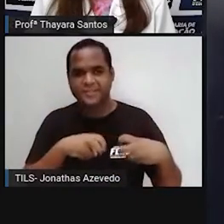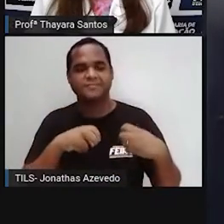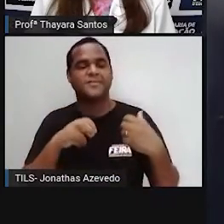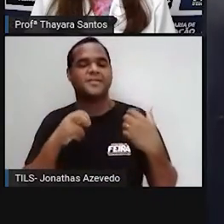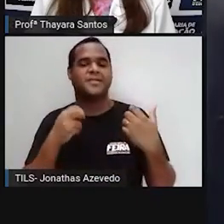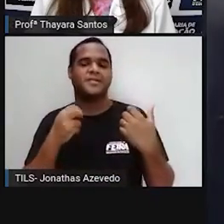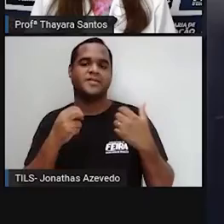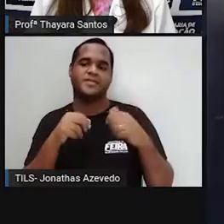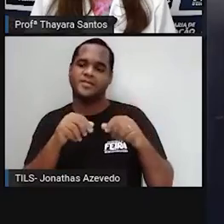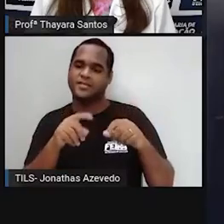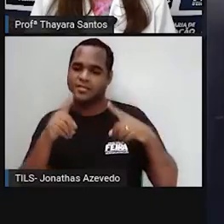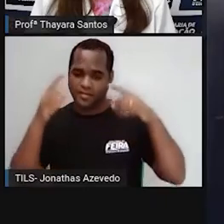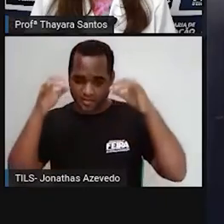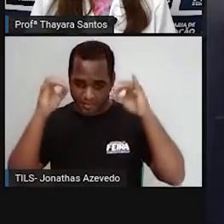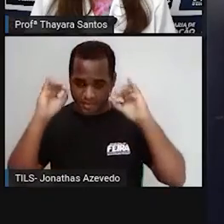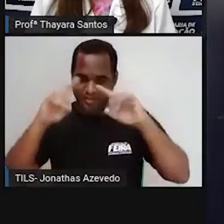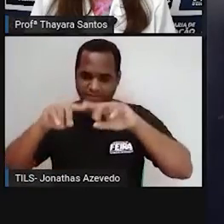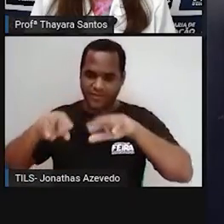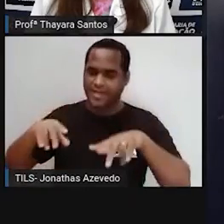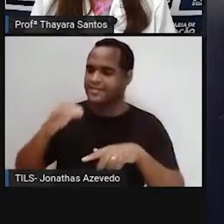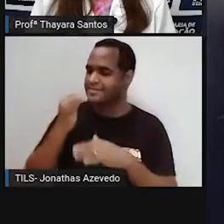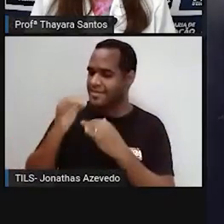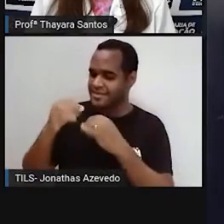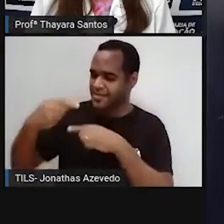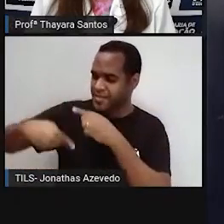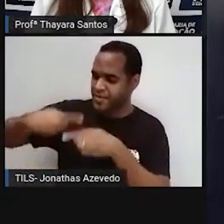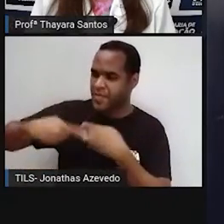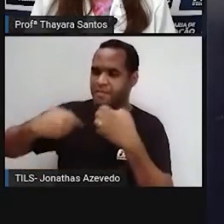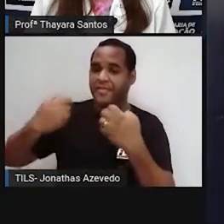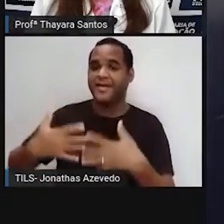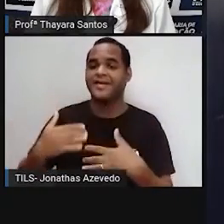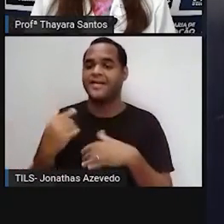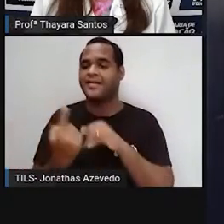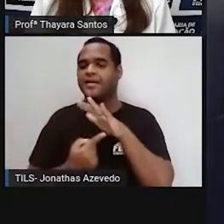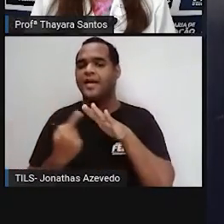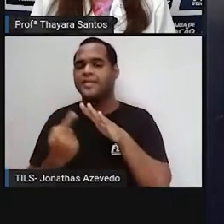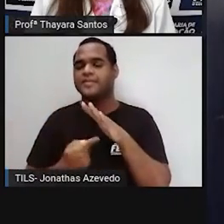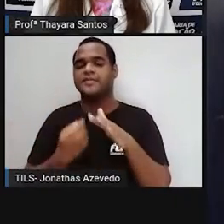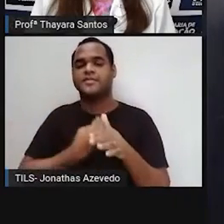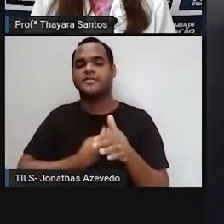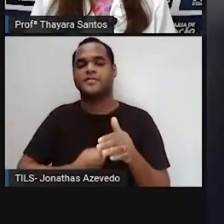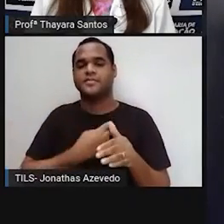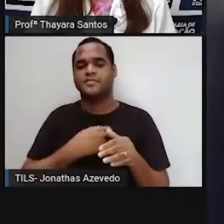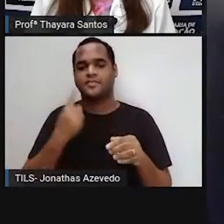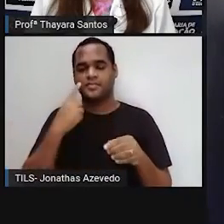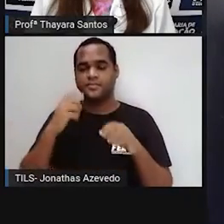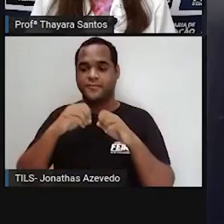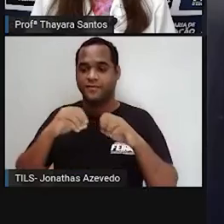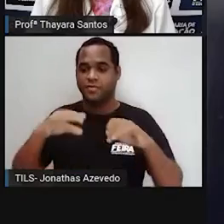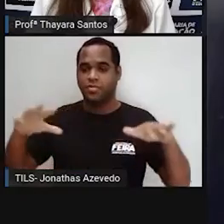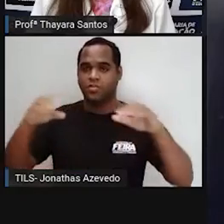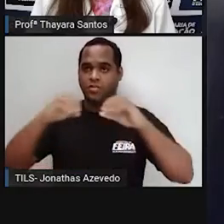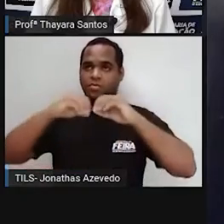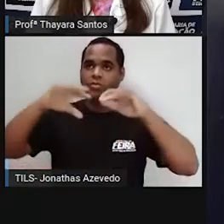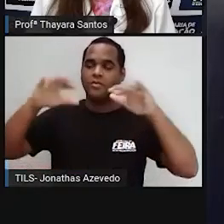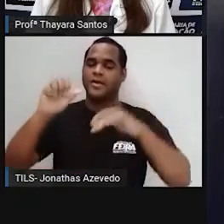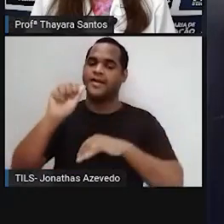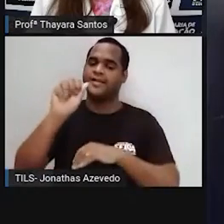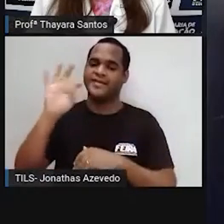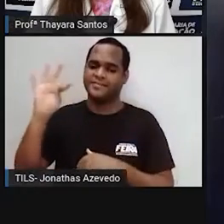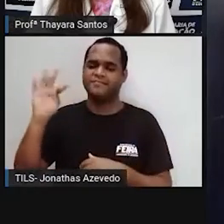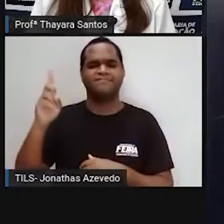pecuária, da geração de energia. Esses gases que a gente gera, eles estão indo direto para a atmosfera, né? E estão